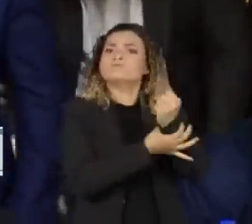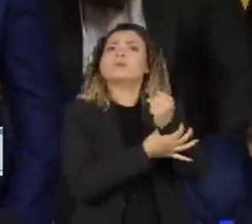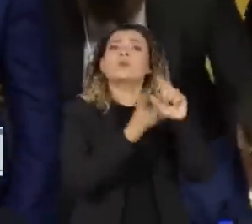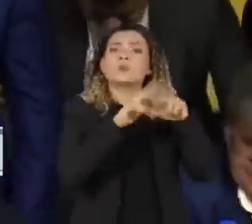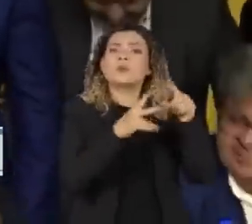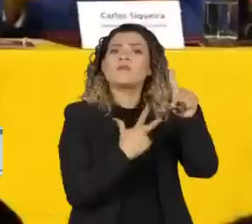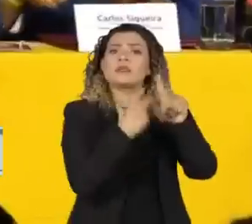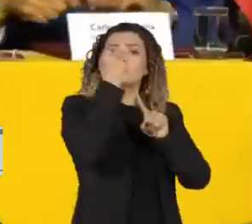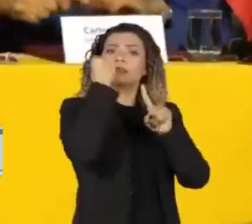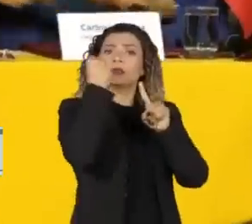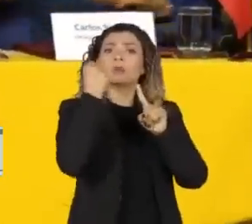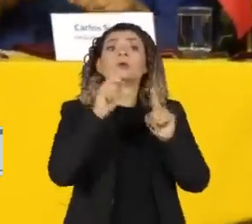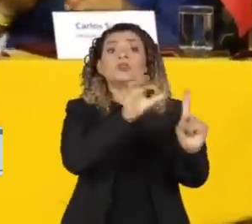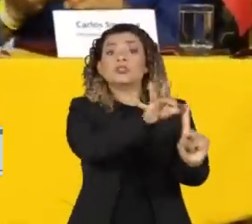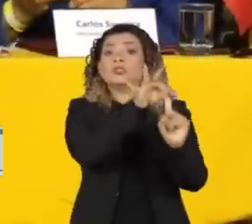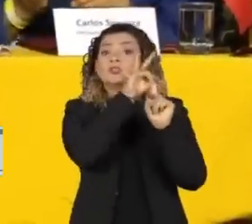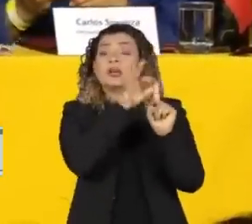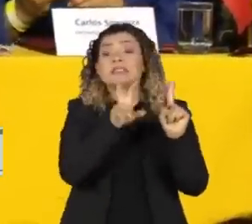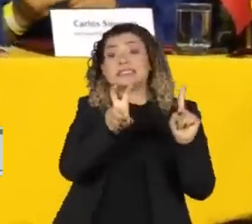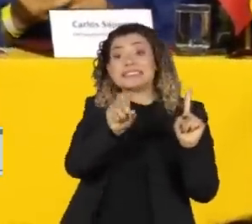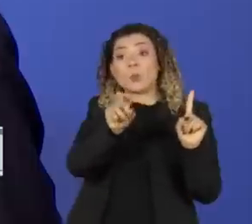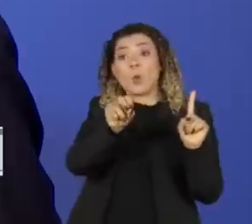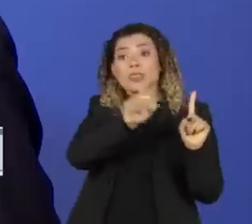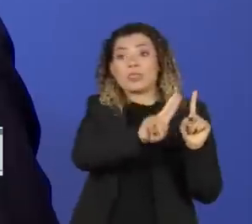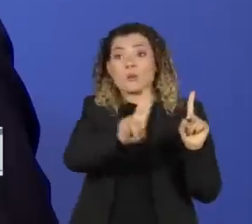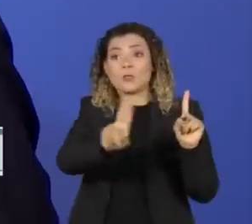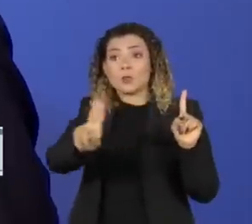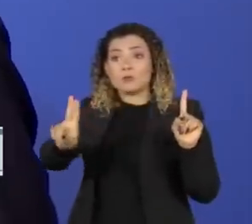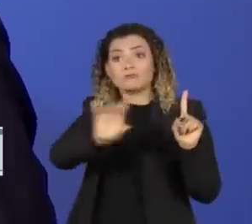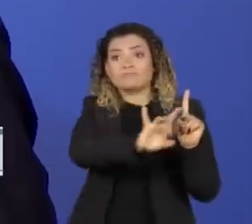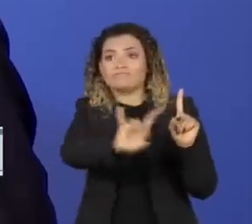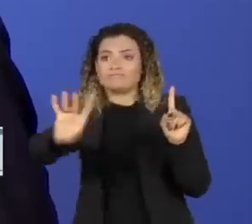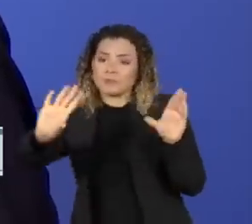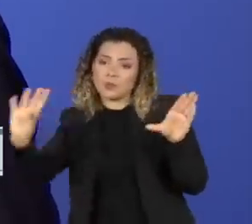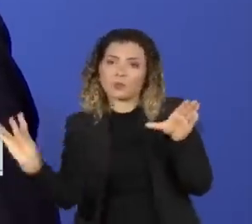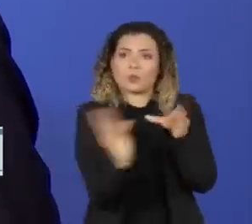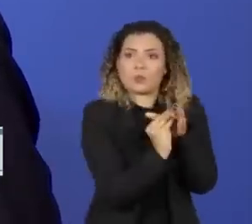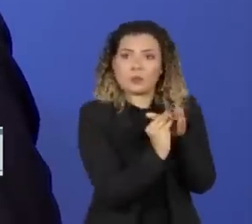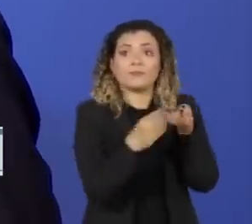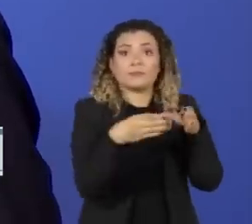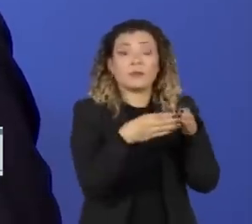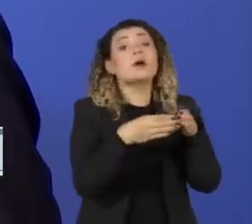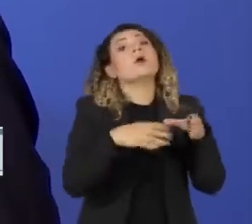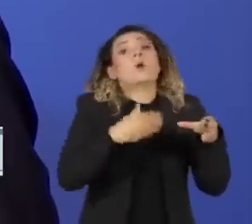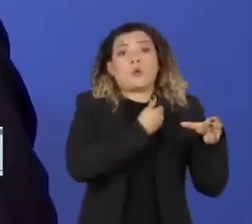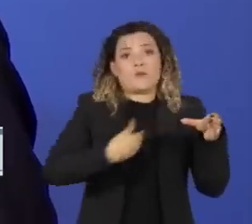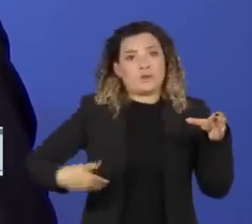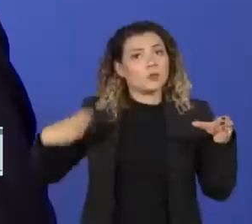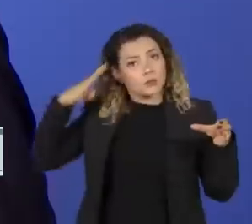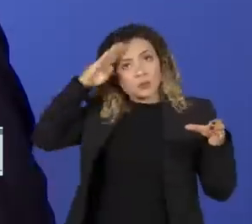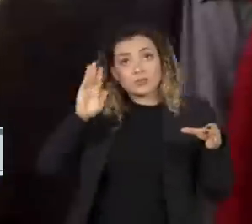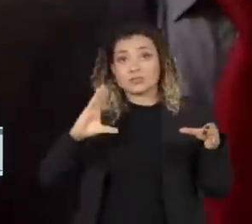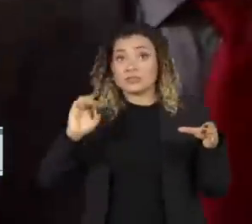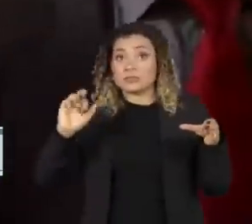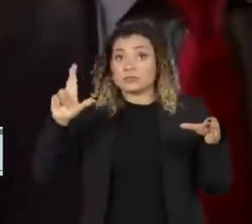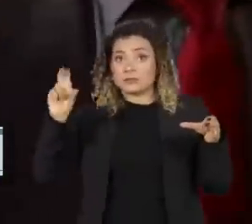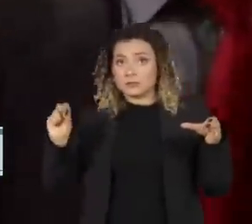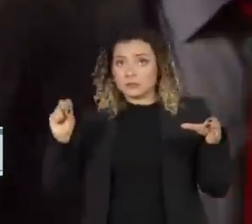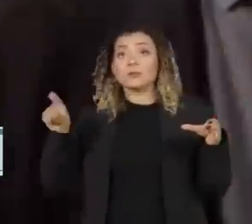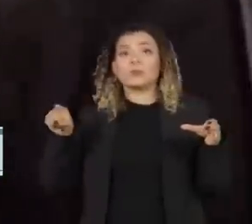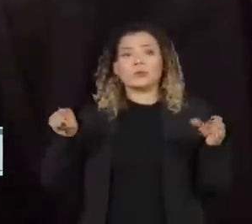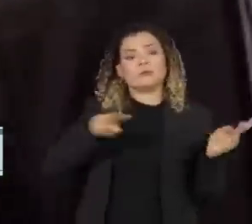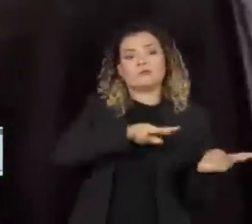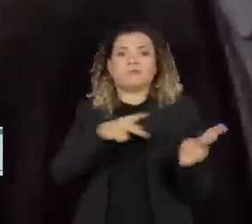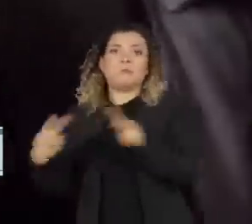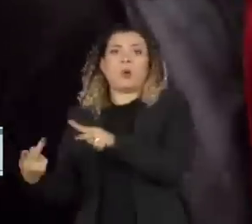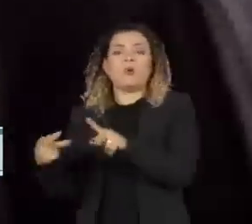vencedores deverão indicar até 50 nomes para que a Casa Civil do governo Bolsonaro, comandada por Ciro Nogueira, faça a